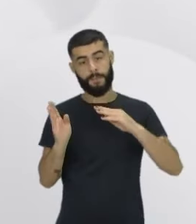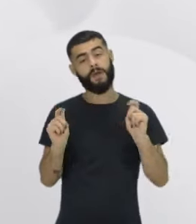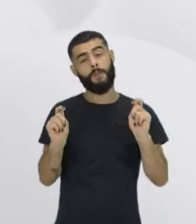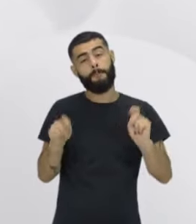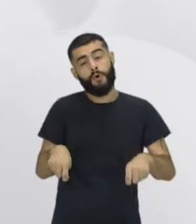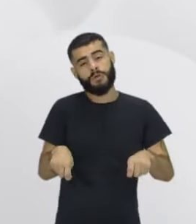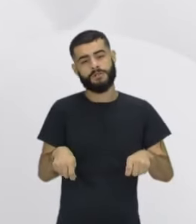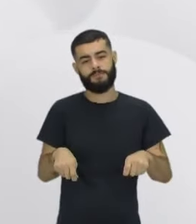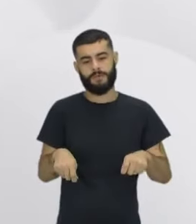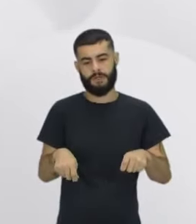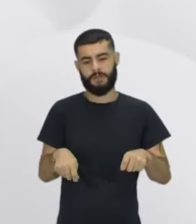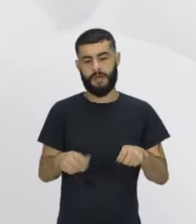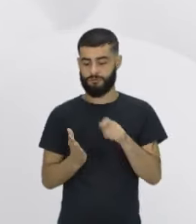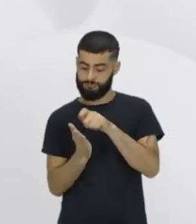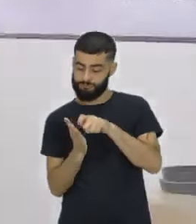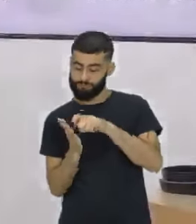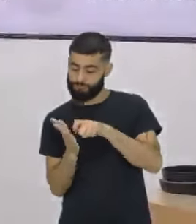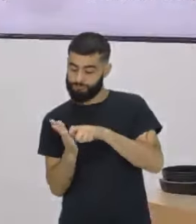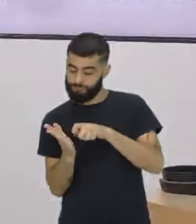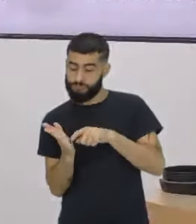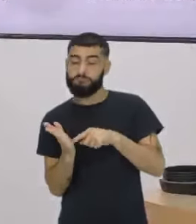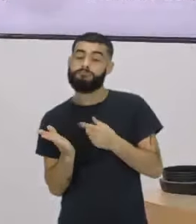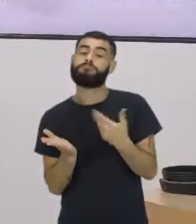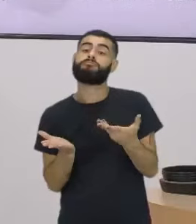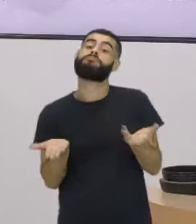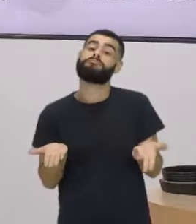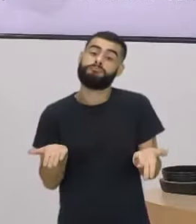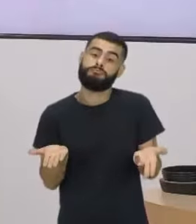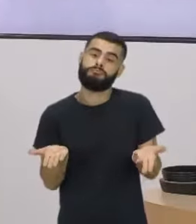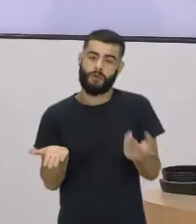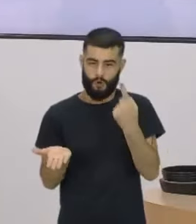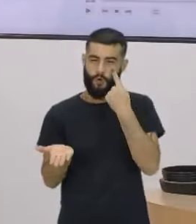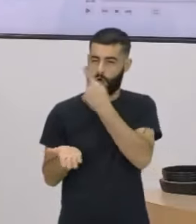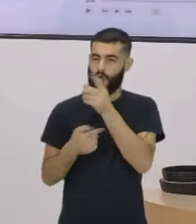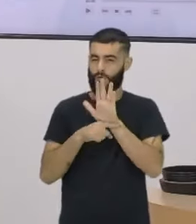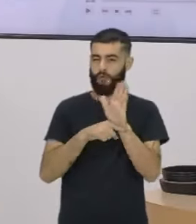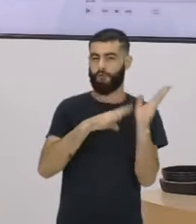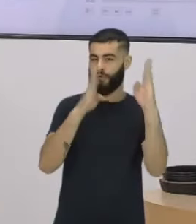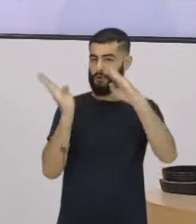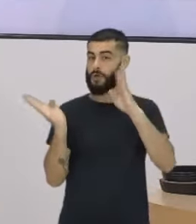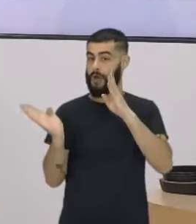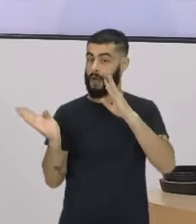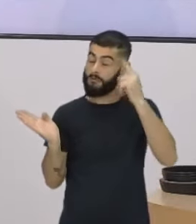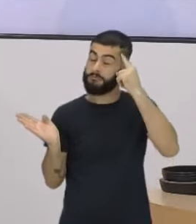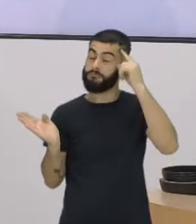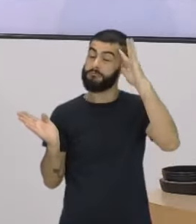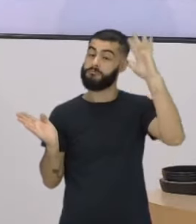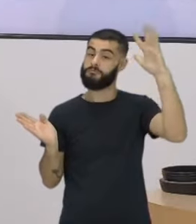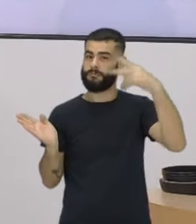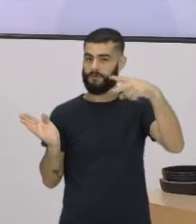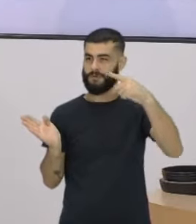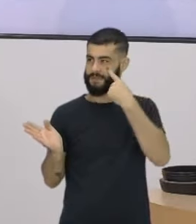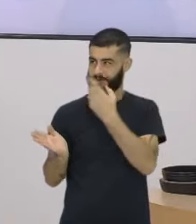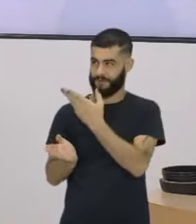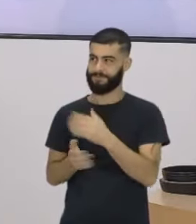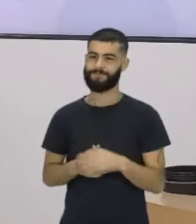com esses registros. Então, pense aí, ó, dá uma olhada nesse vídeo que vai ser bem interessante para vocês terem ideias na tela para vocês.